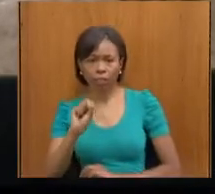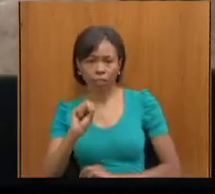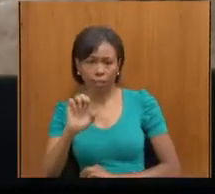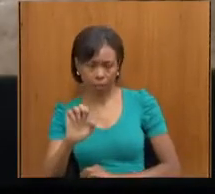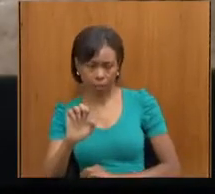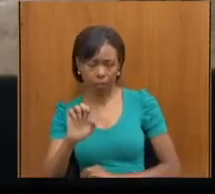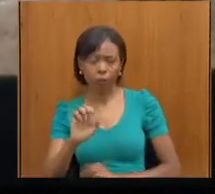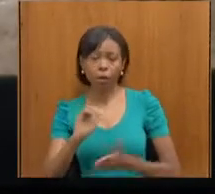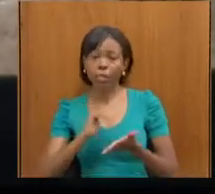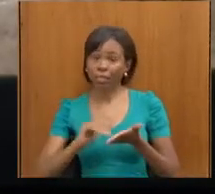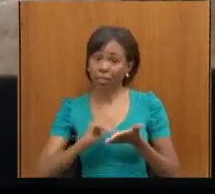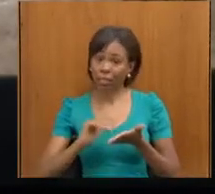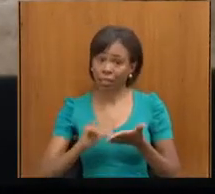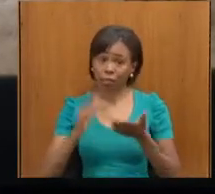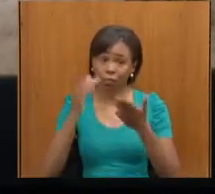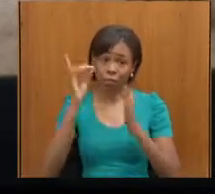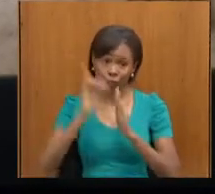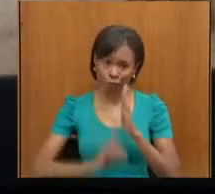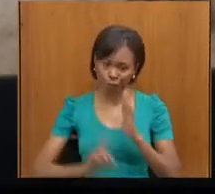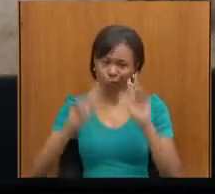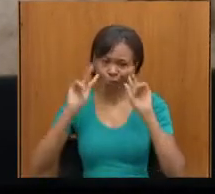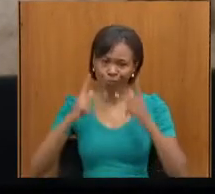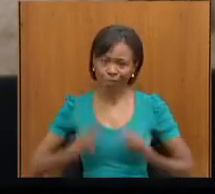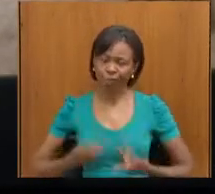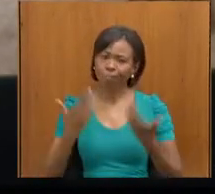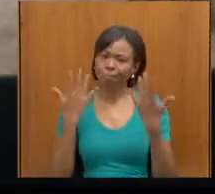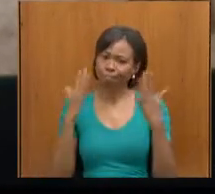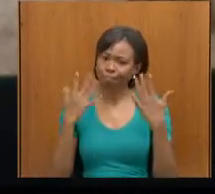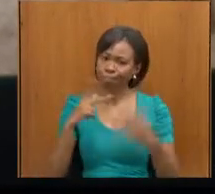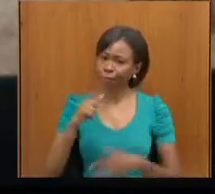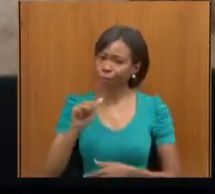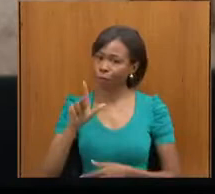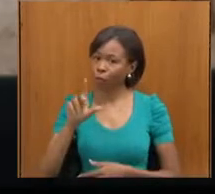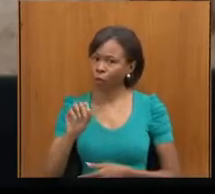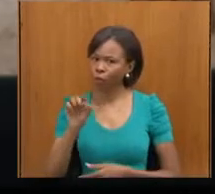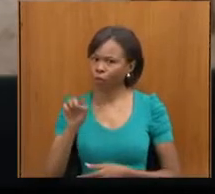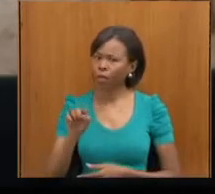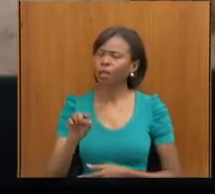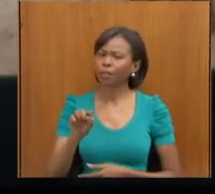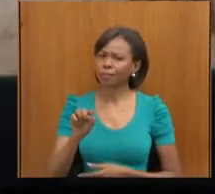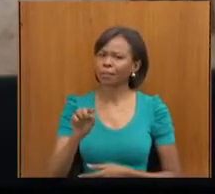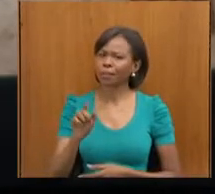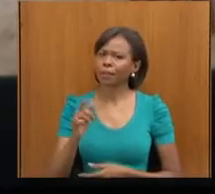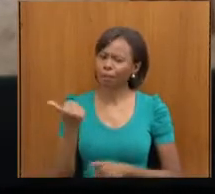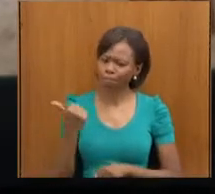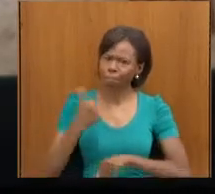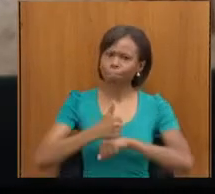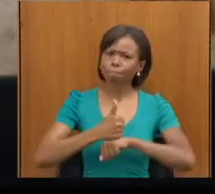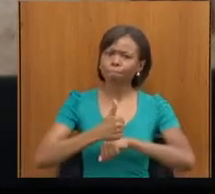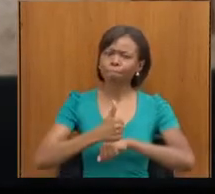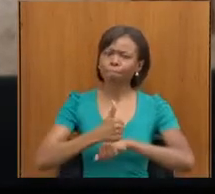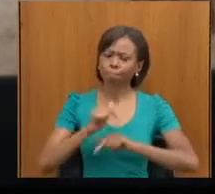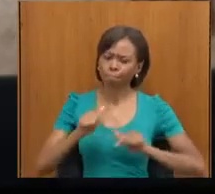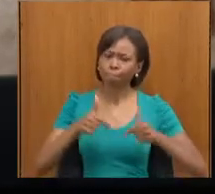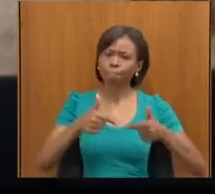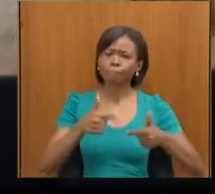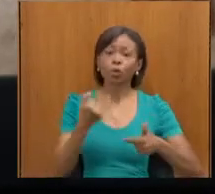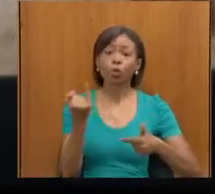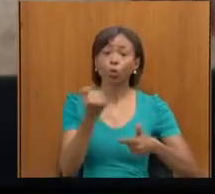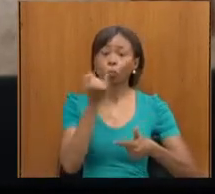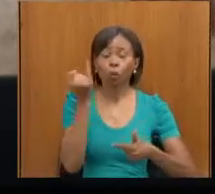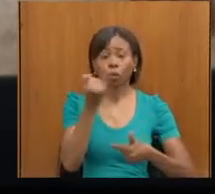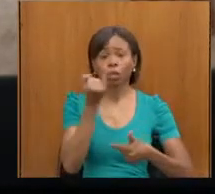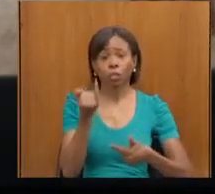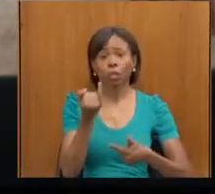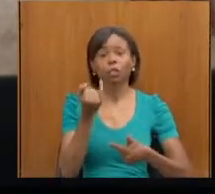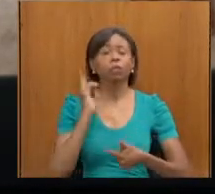Humanos. Parabenizá-lo, Cláudio, pela conquista de assumir esse importante espaço no Estado de Minas Gerais, no governo,